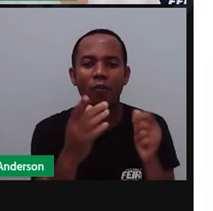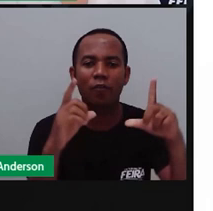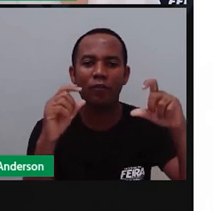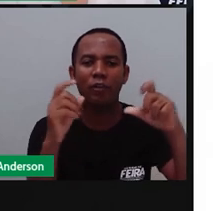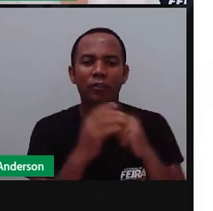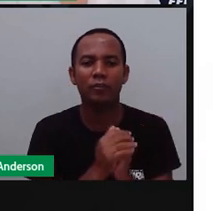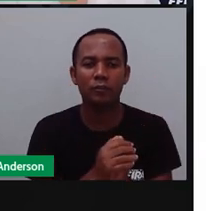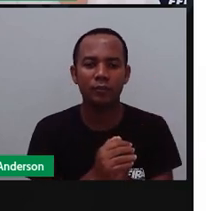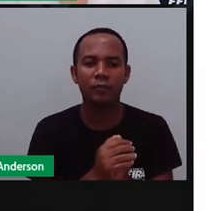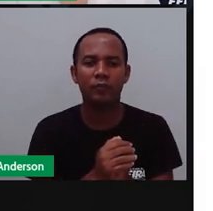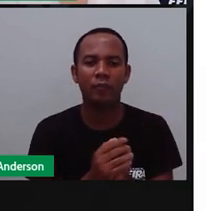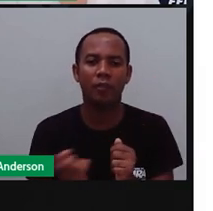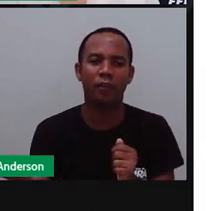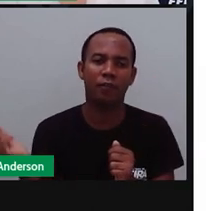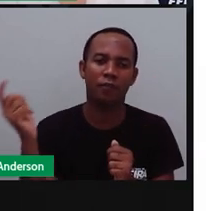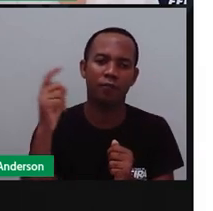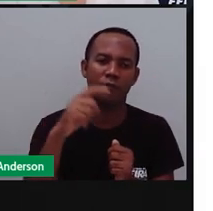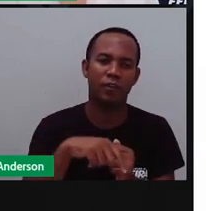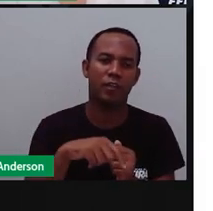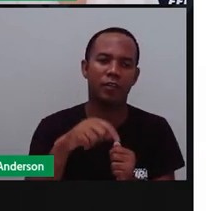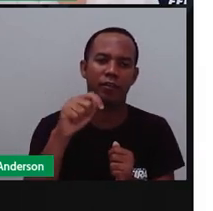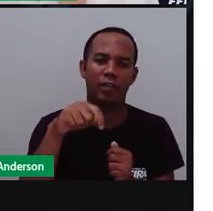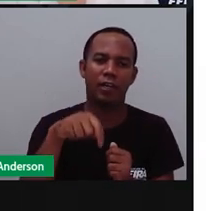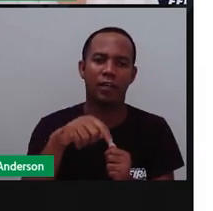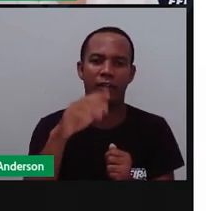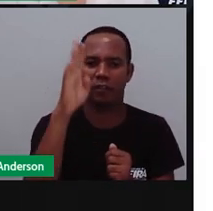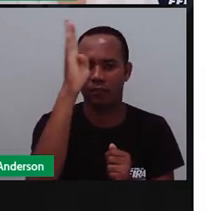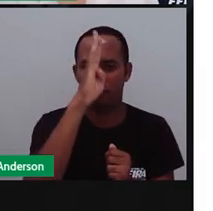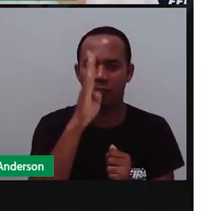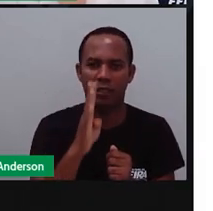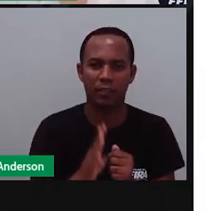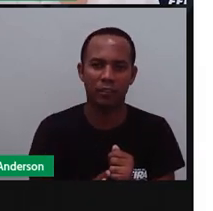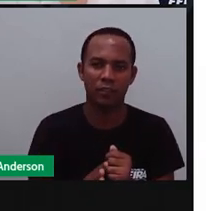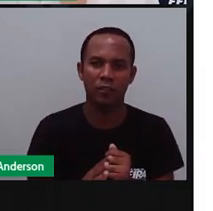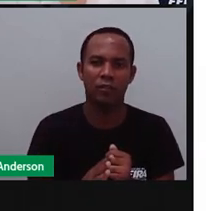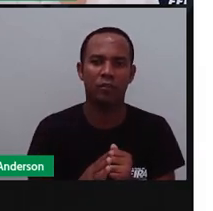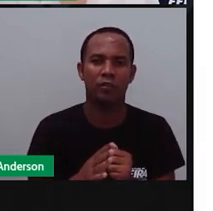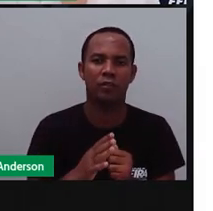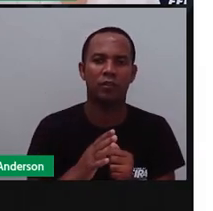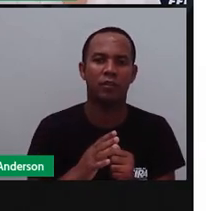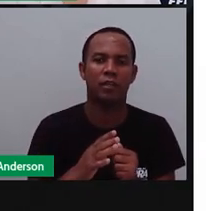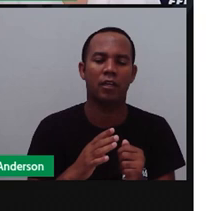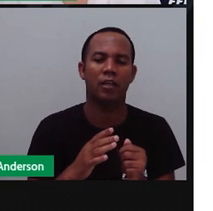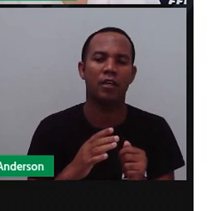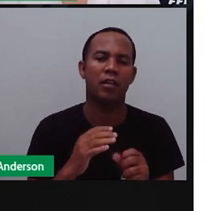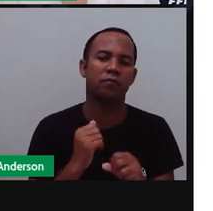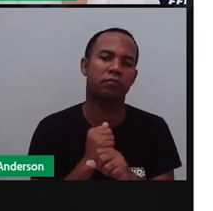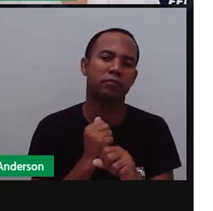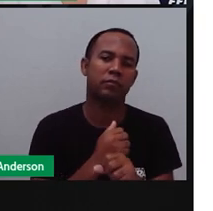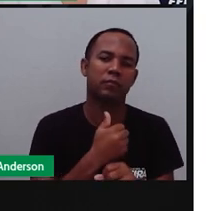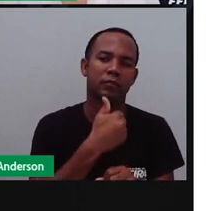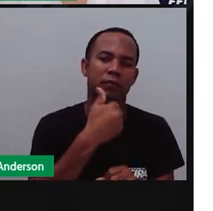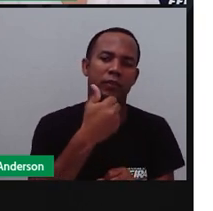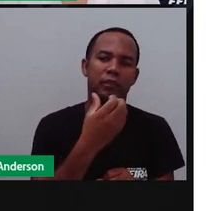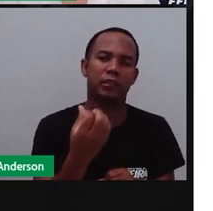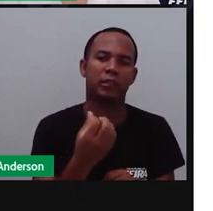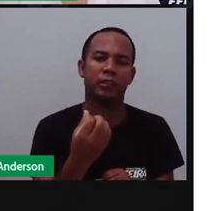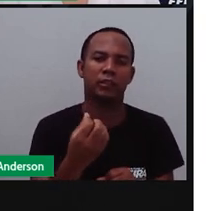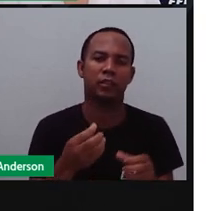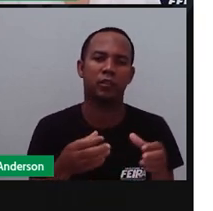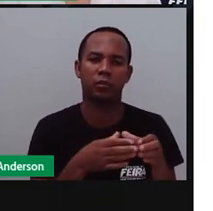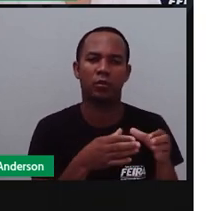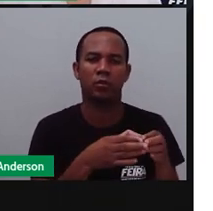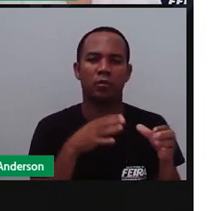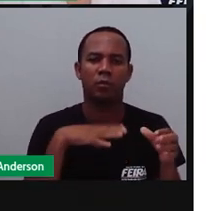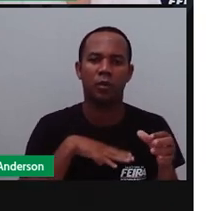Quando vieram para o Brasil, no século Algarismo Romano, no século XVI, os portugueses desejavam manter o